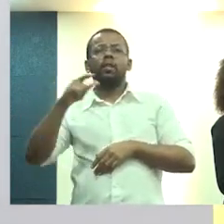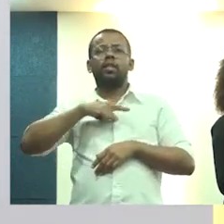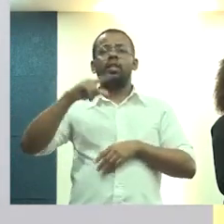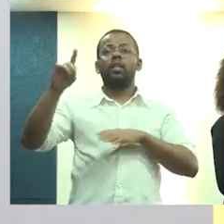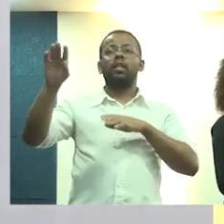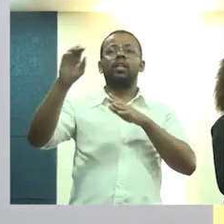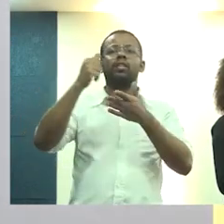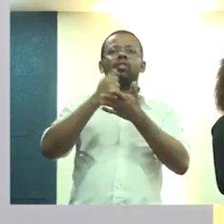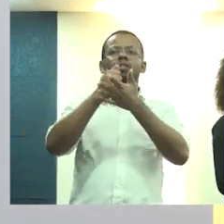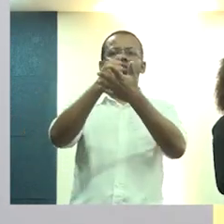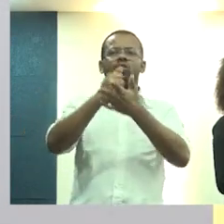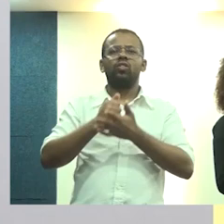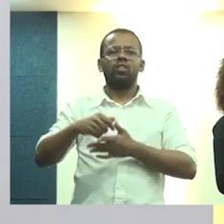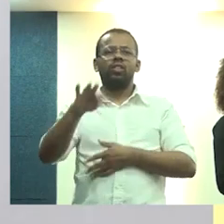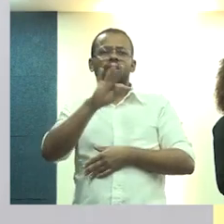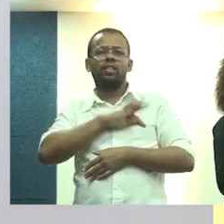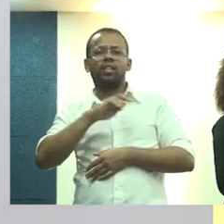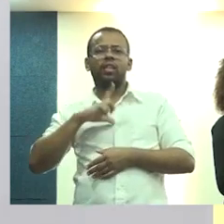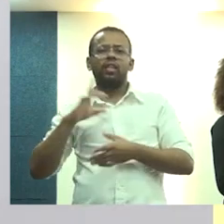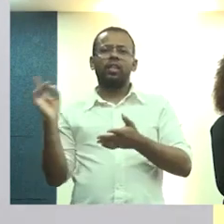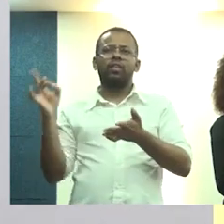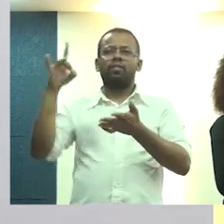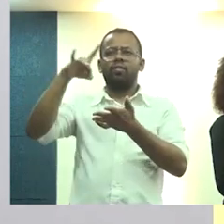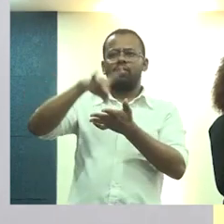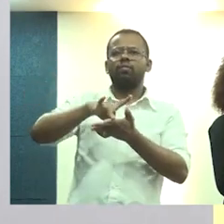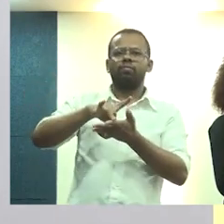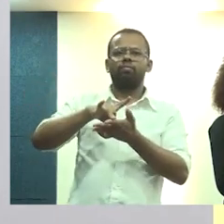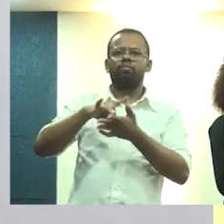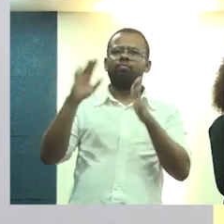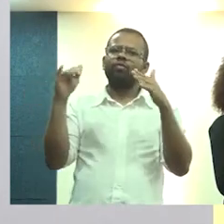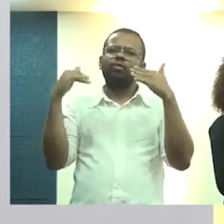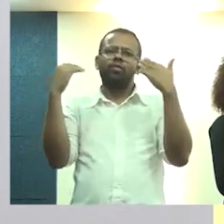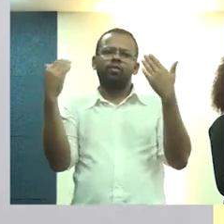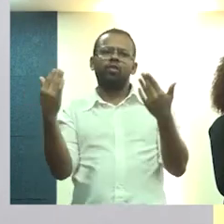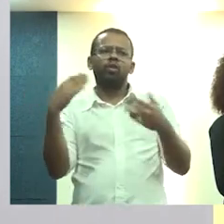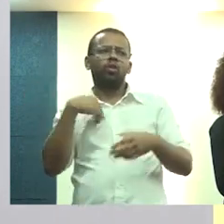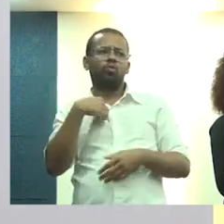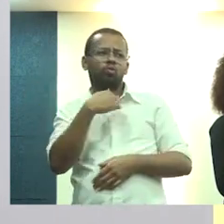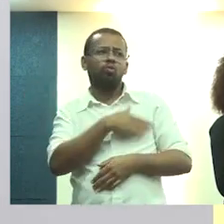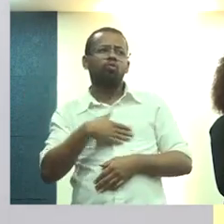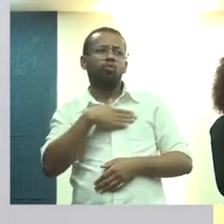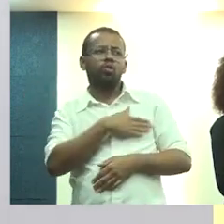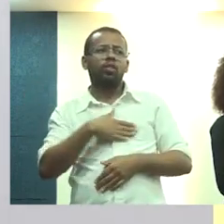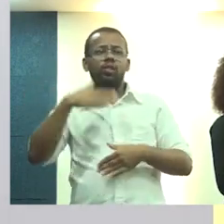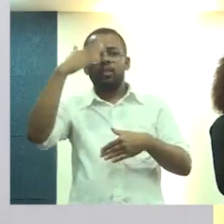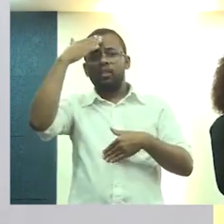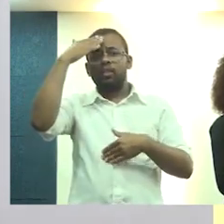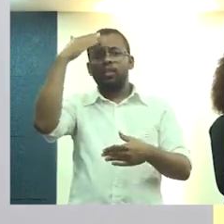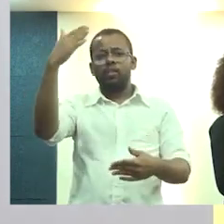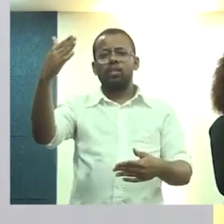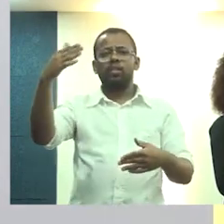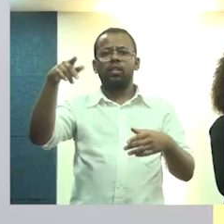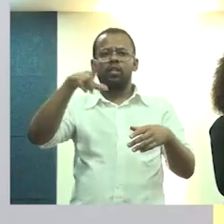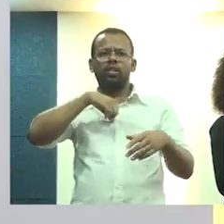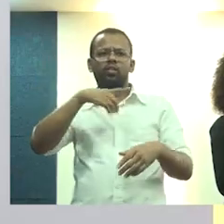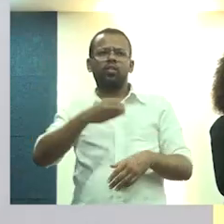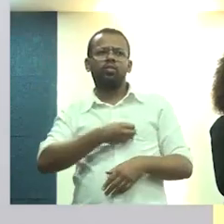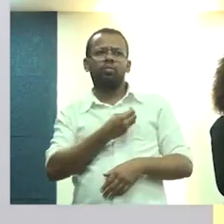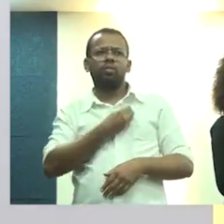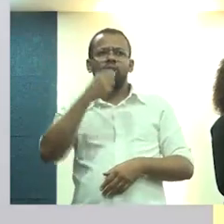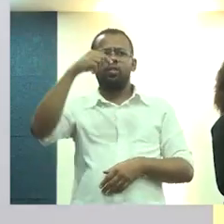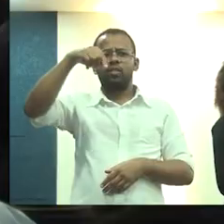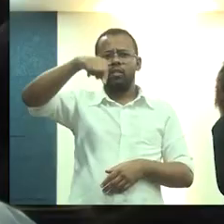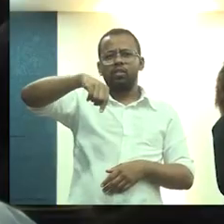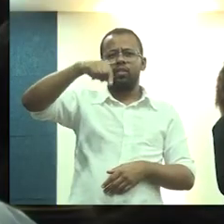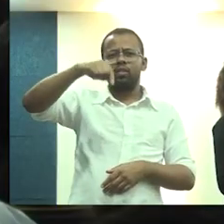técnica, essa melhoria habitacional chegue à sua efetividade. Então, gostaria de agradecer, falar que eu estive aqui esses